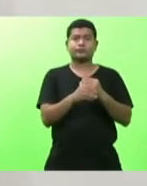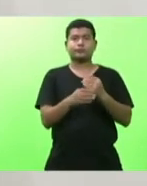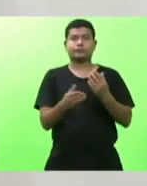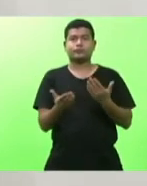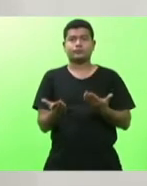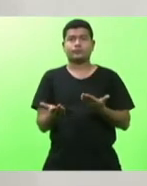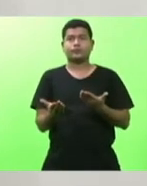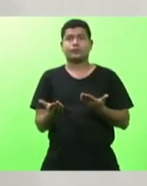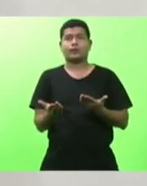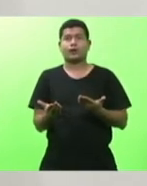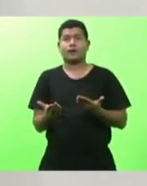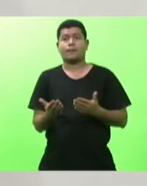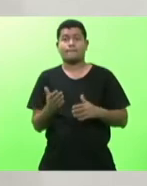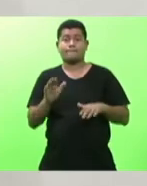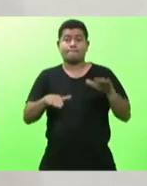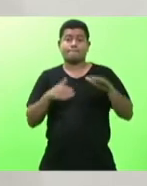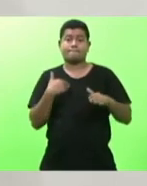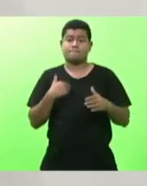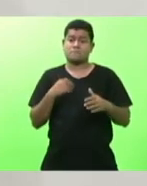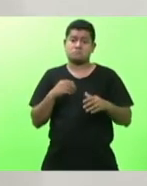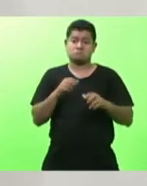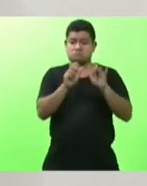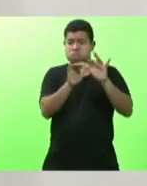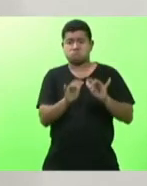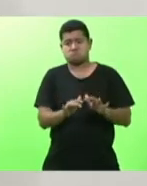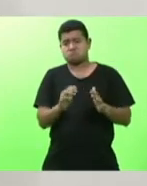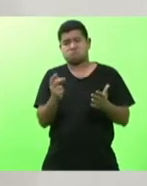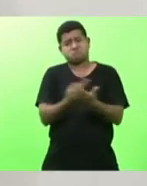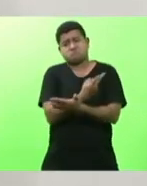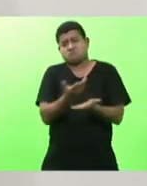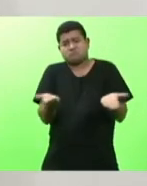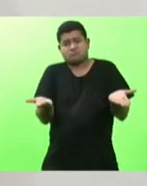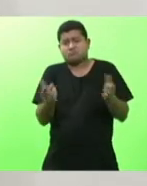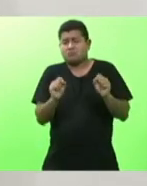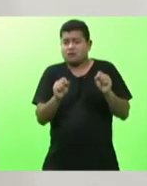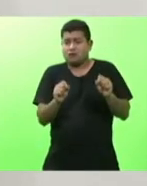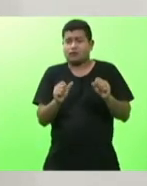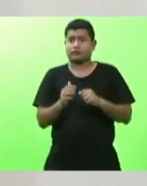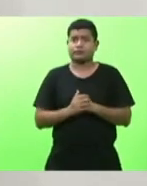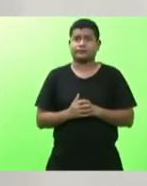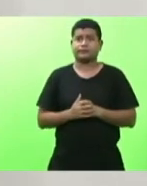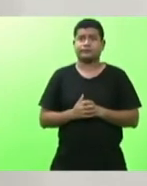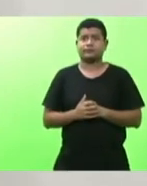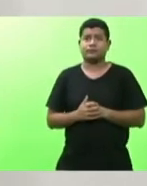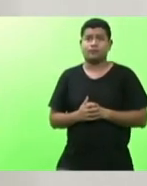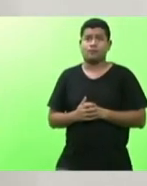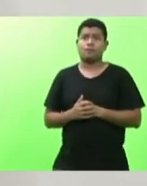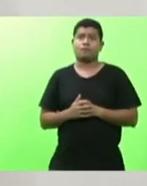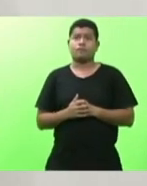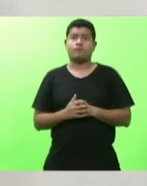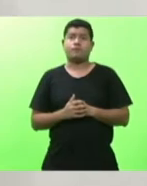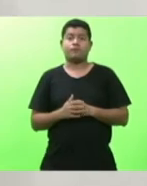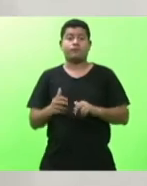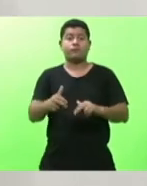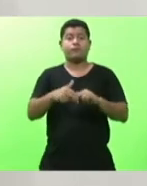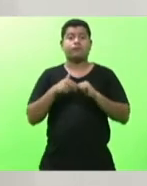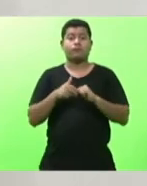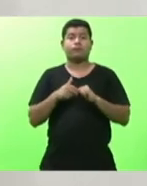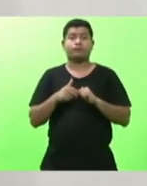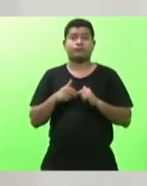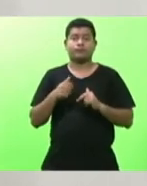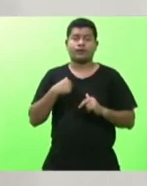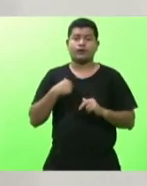que ela foi as vezes escrita errada não sei eu acredito que possa ter sido isso por isso dessa